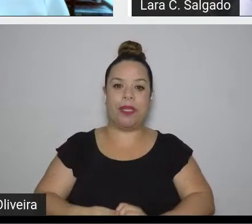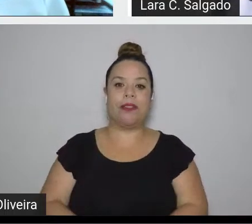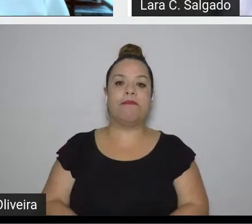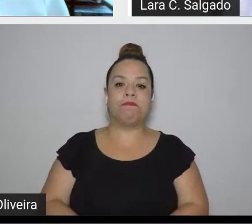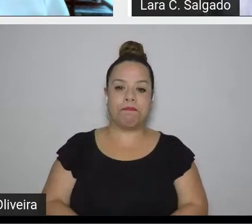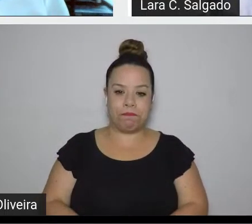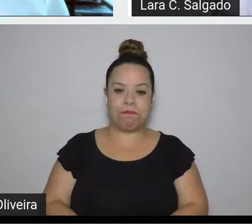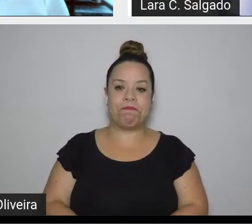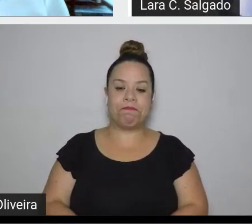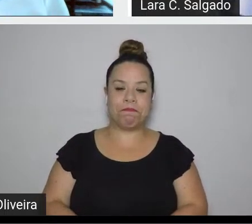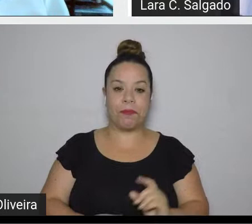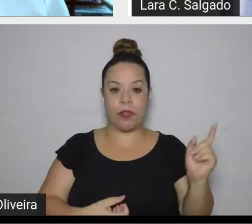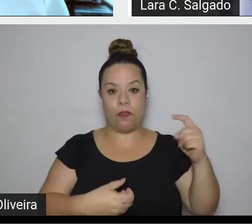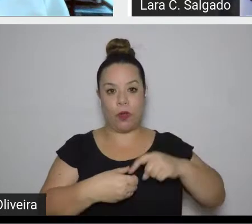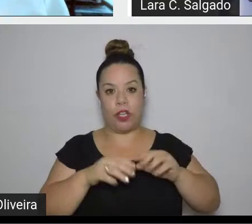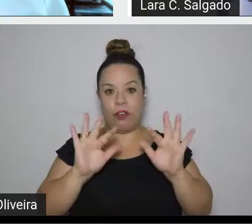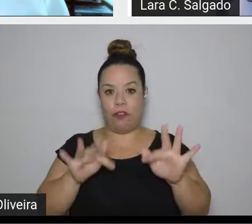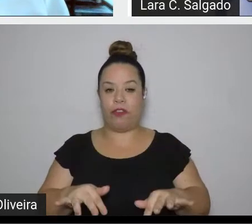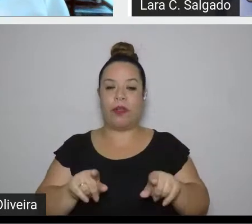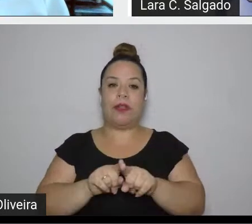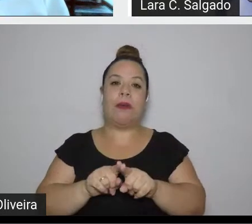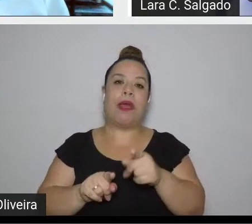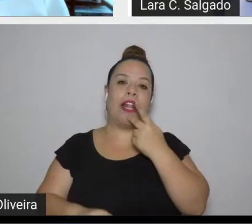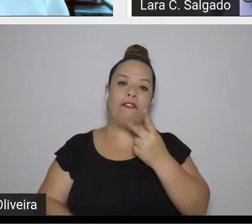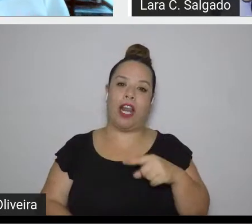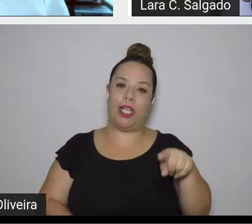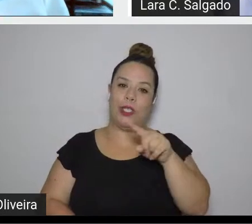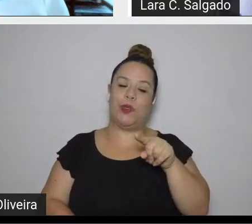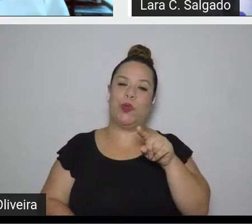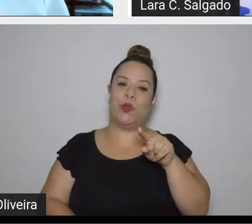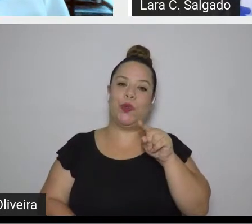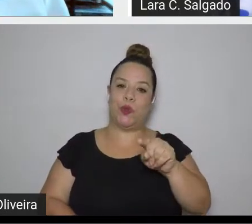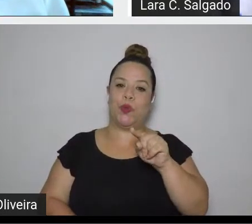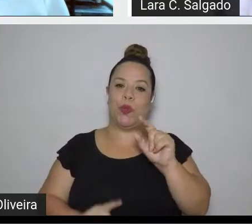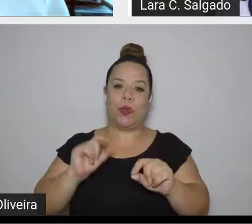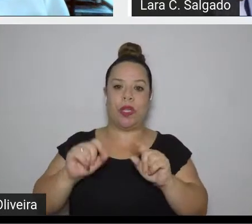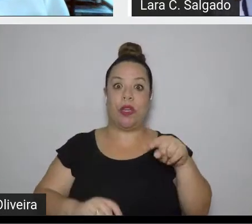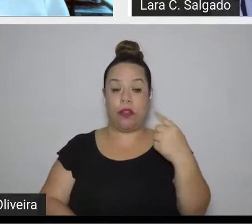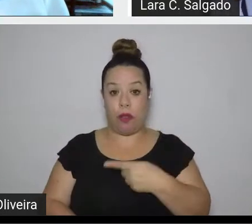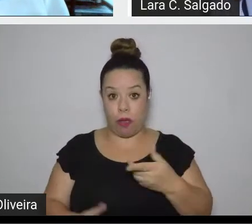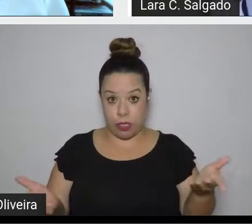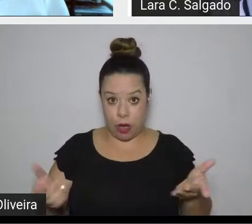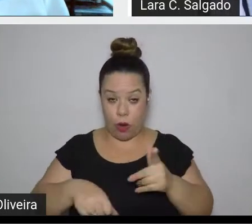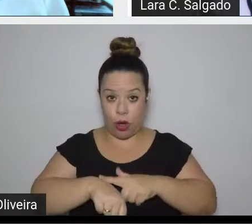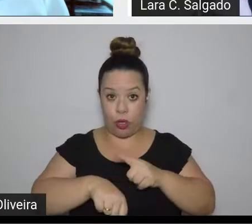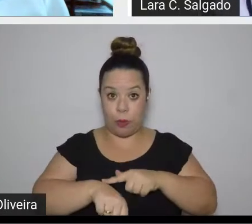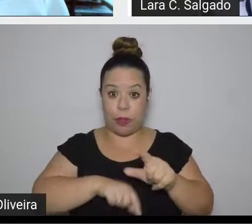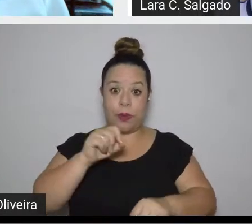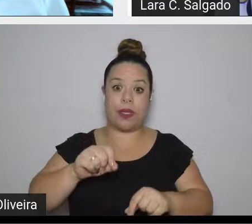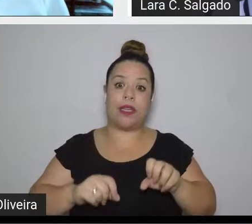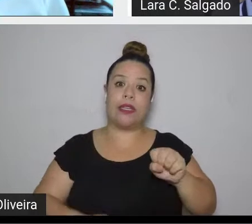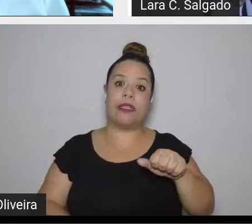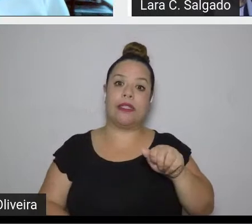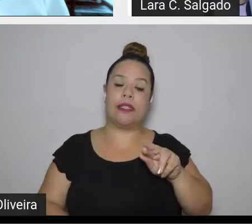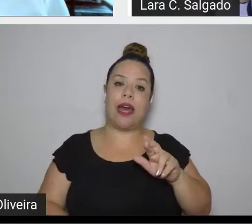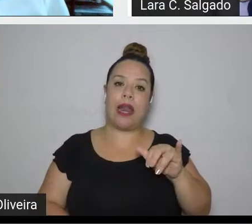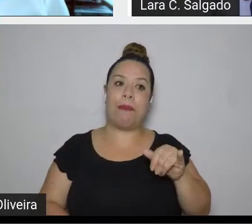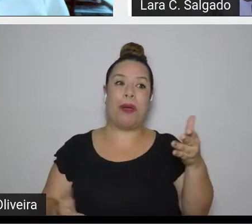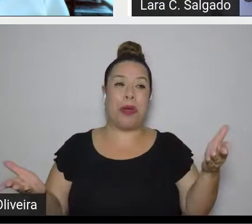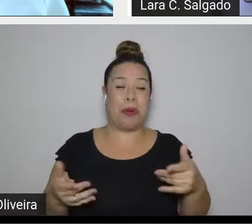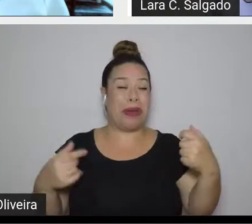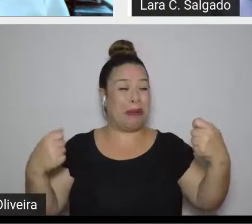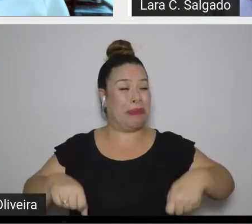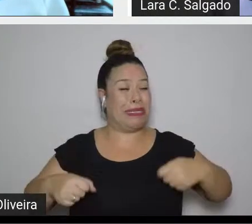finalzinho da sua fala que nós estamos em tempos que Saramago se faz ainda mais que necessário.